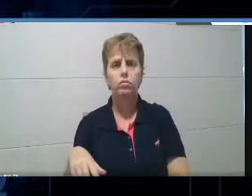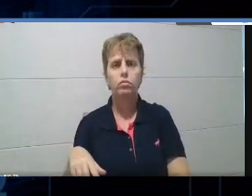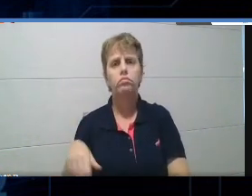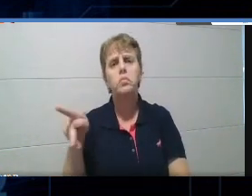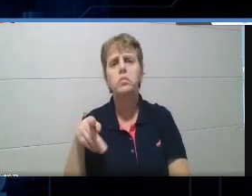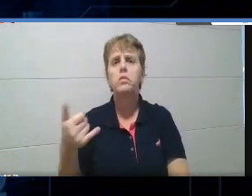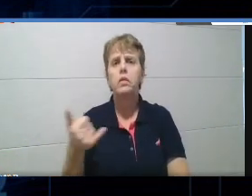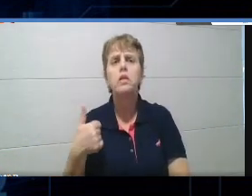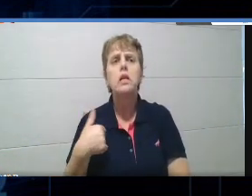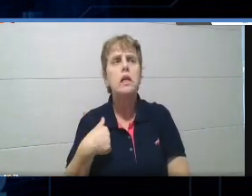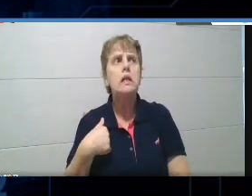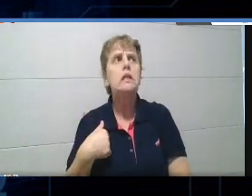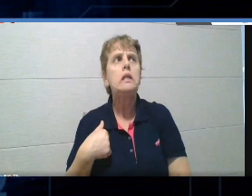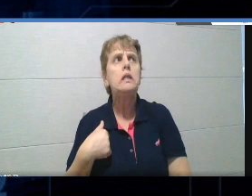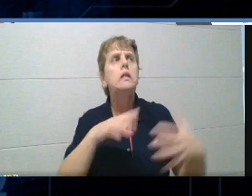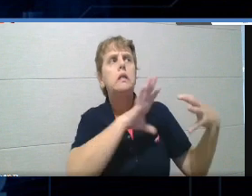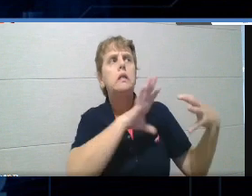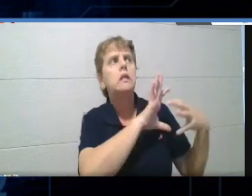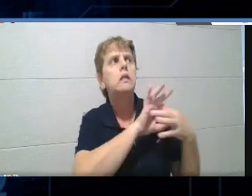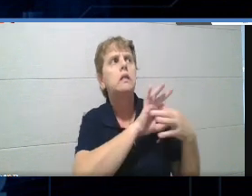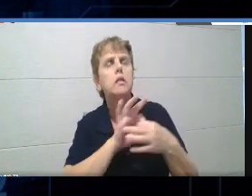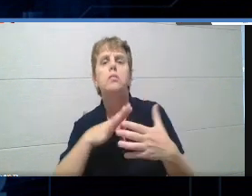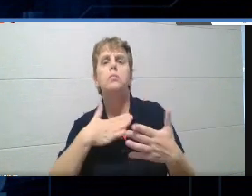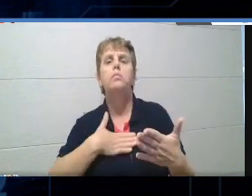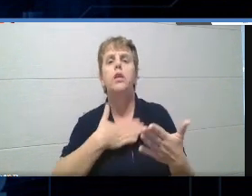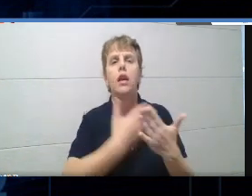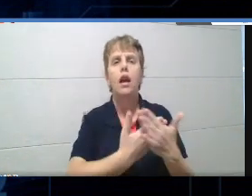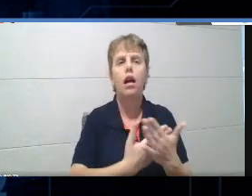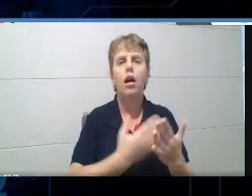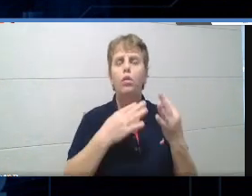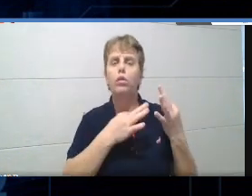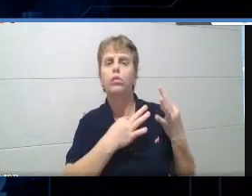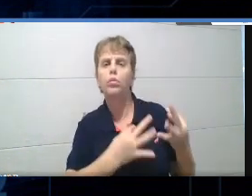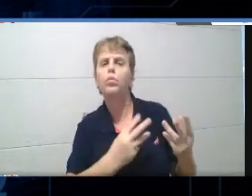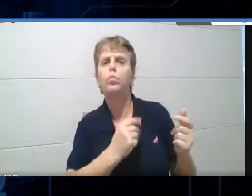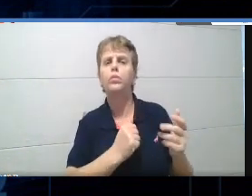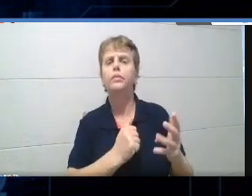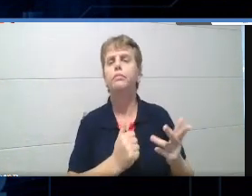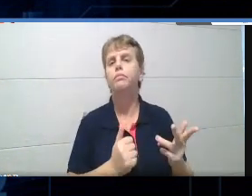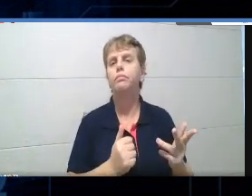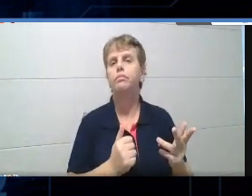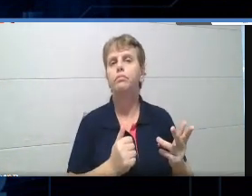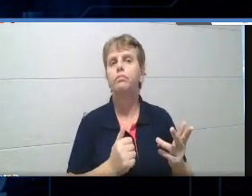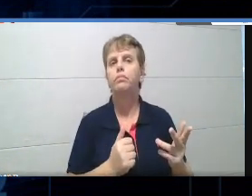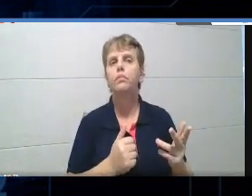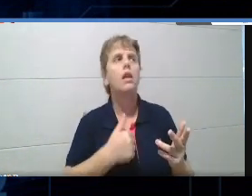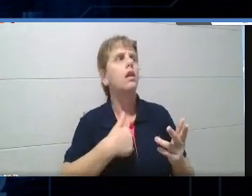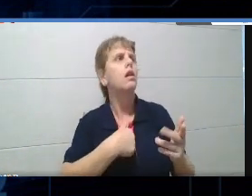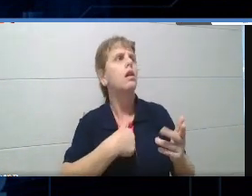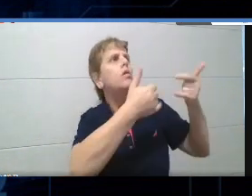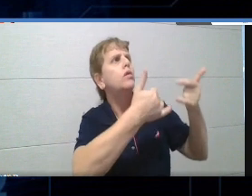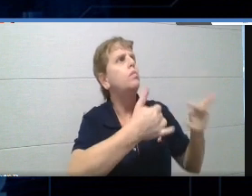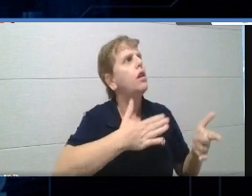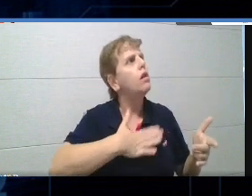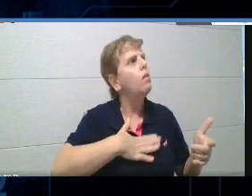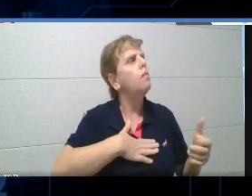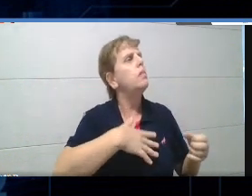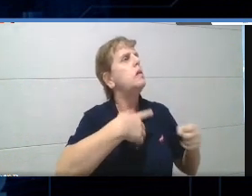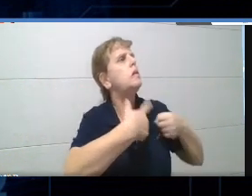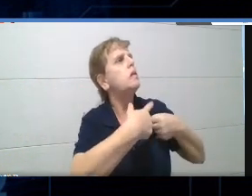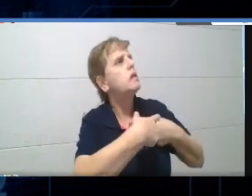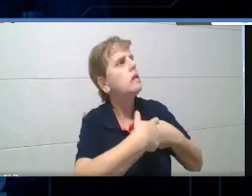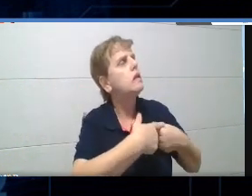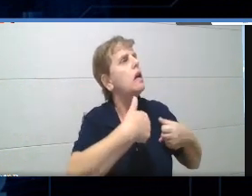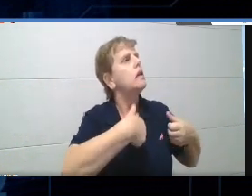aula, eu falo lá da minha, da minha, né, minha cidade, de onde eu vim, eu falei,